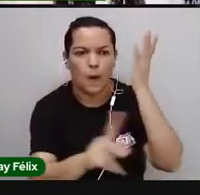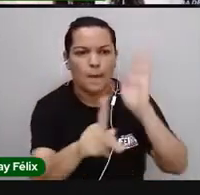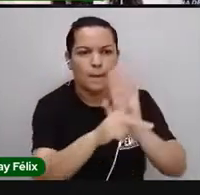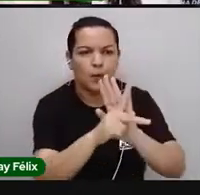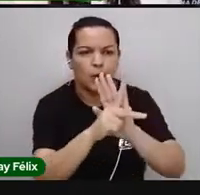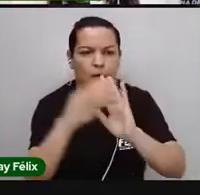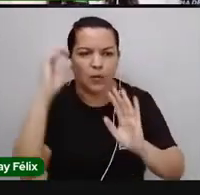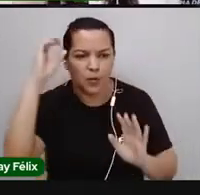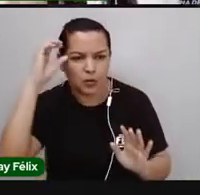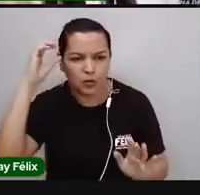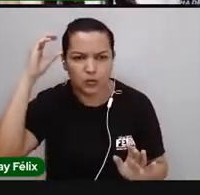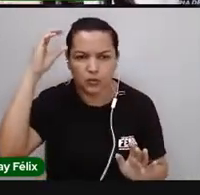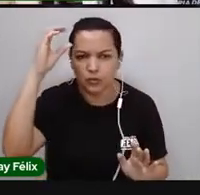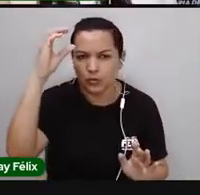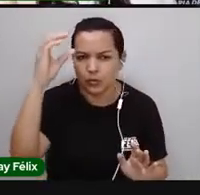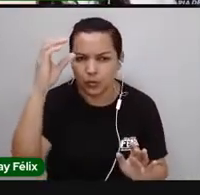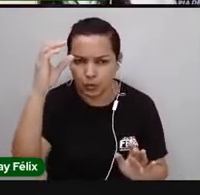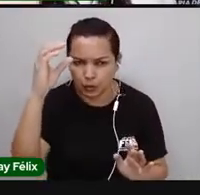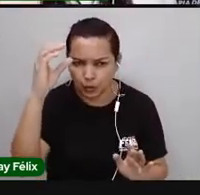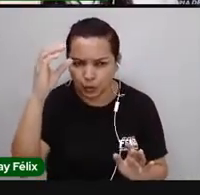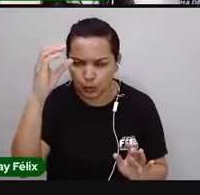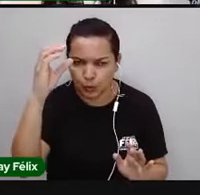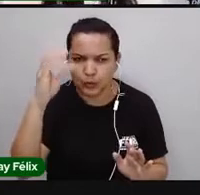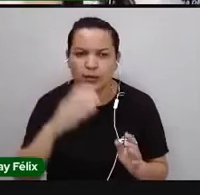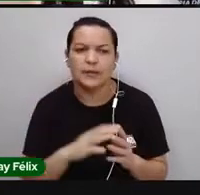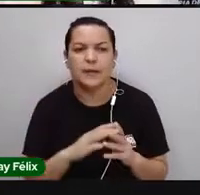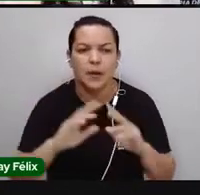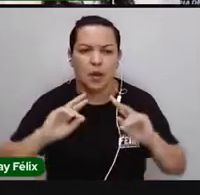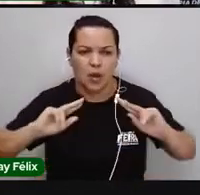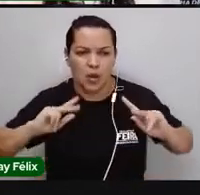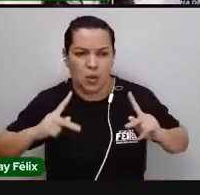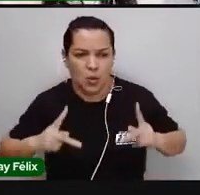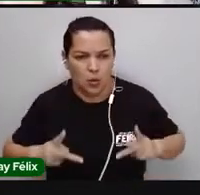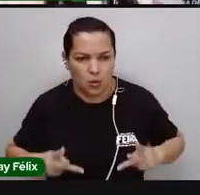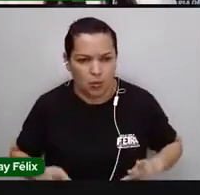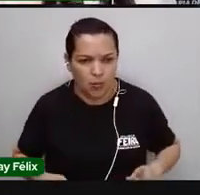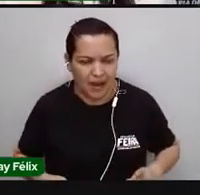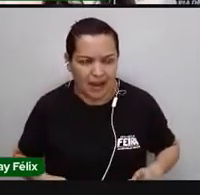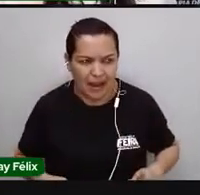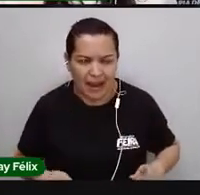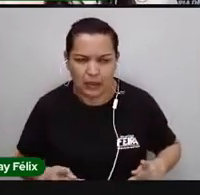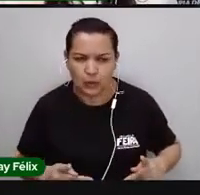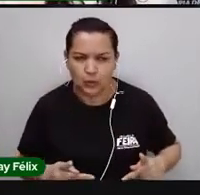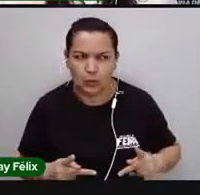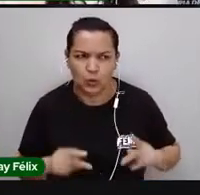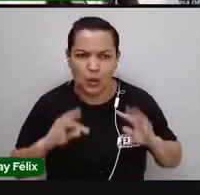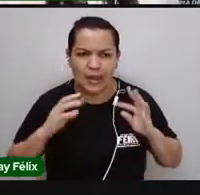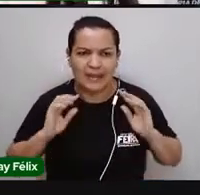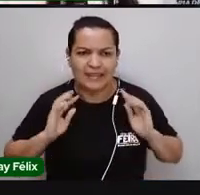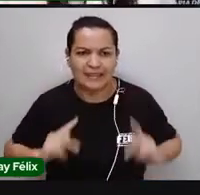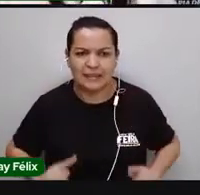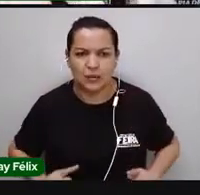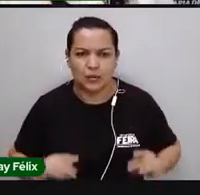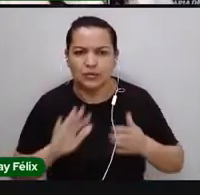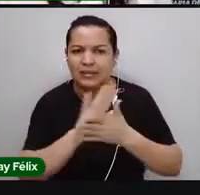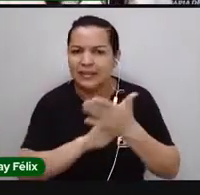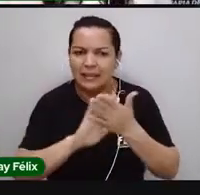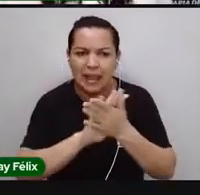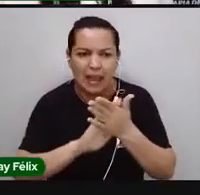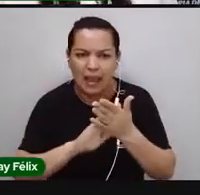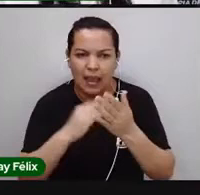dessa maneira um empreendimento humano, não neutro e com linguagem própria e o conhecimento